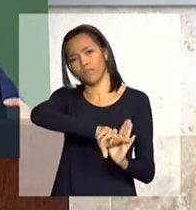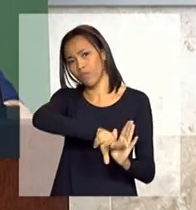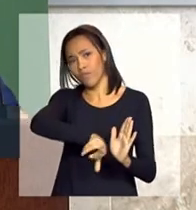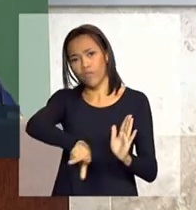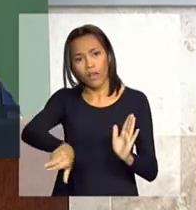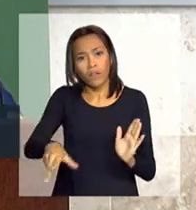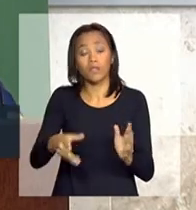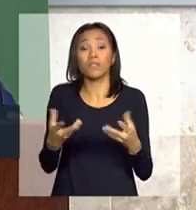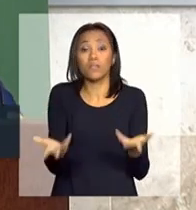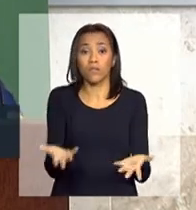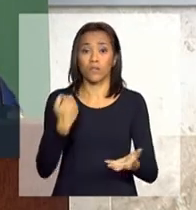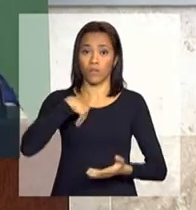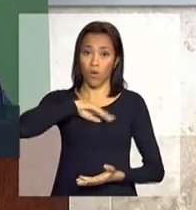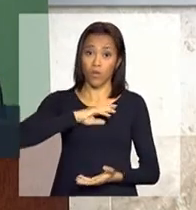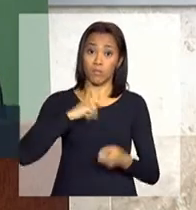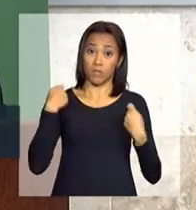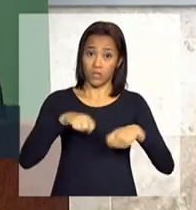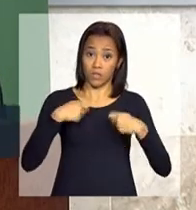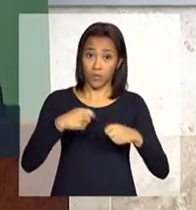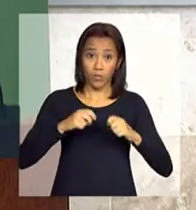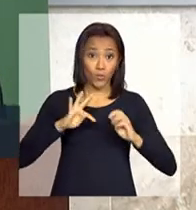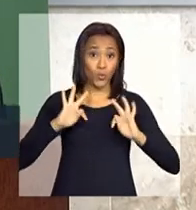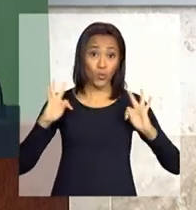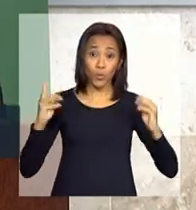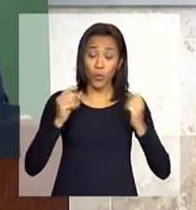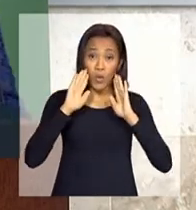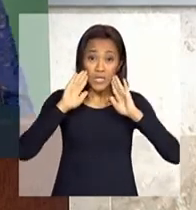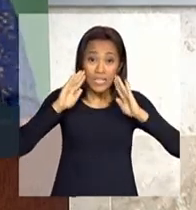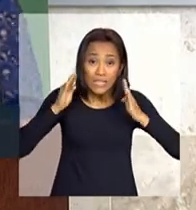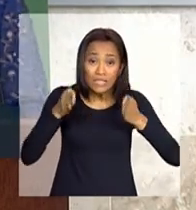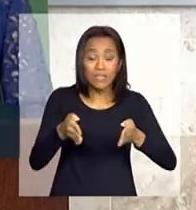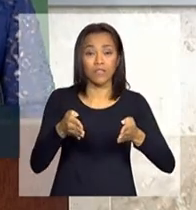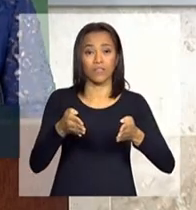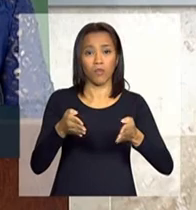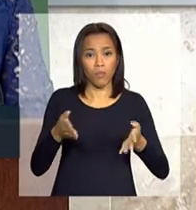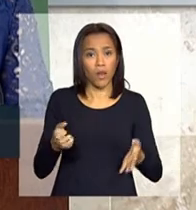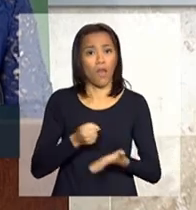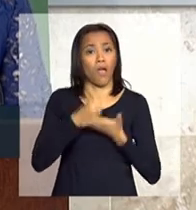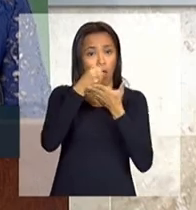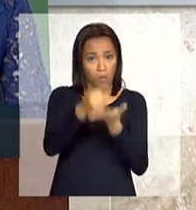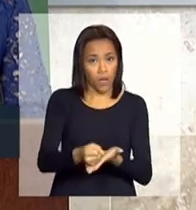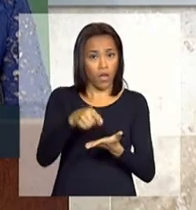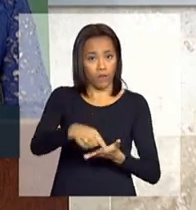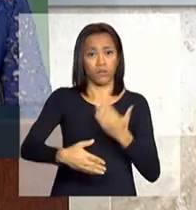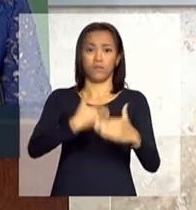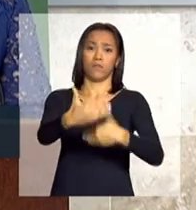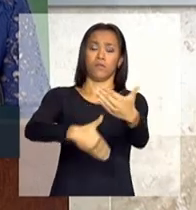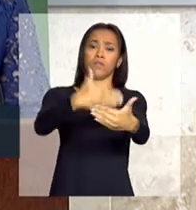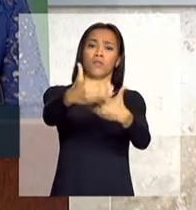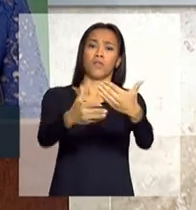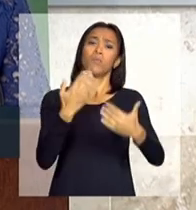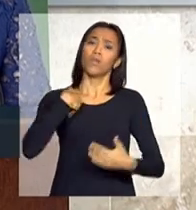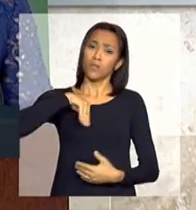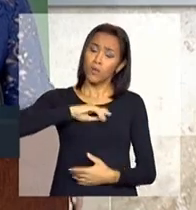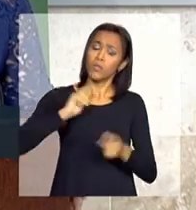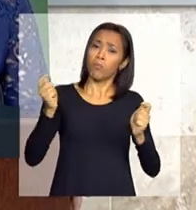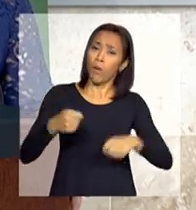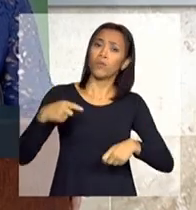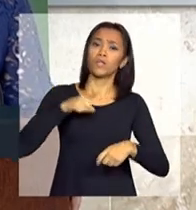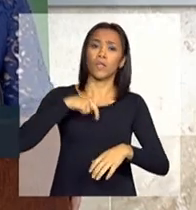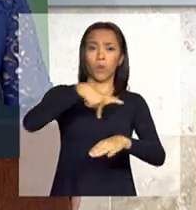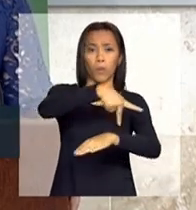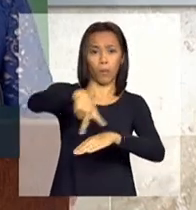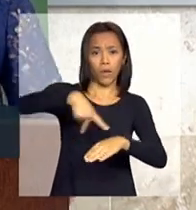toda a nossa atenção nessa construção, para que nós tenhamos um país mais